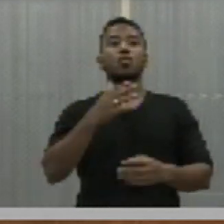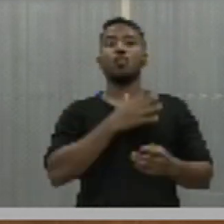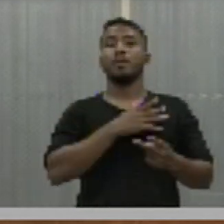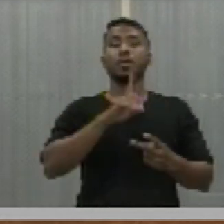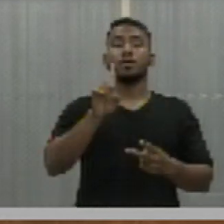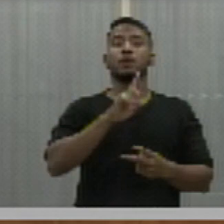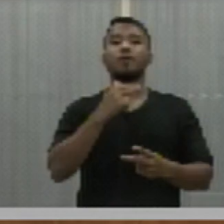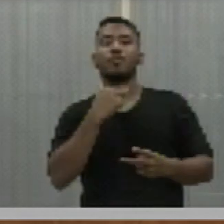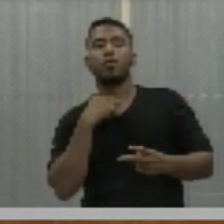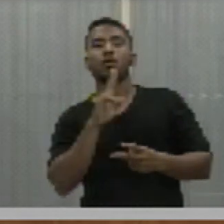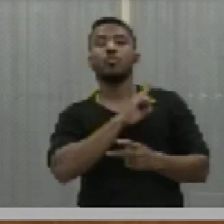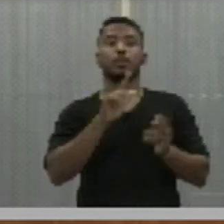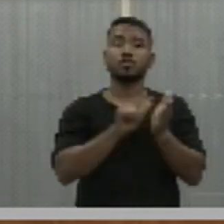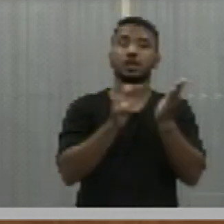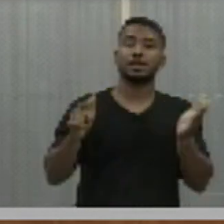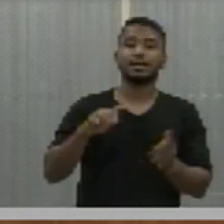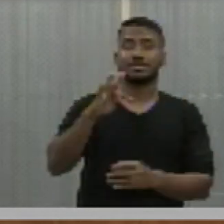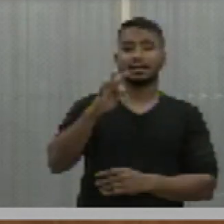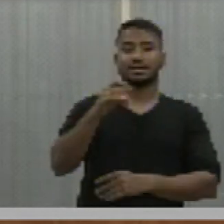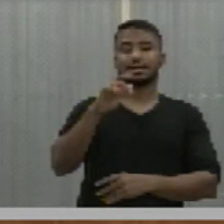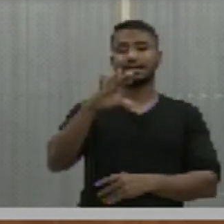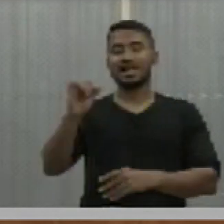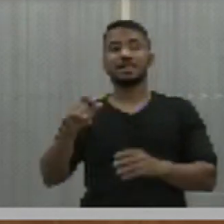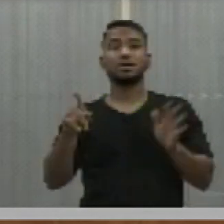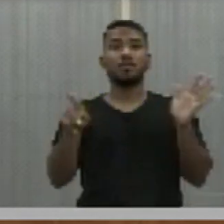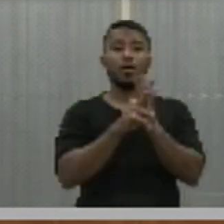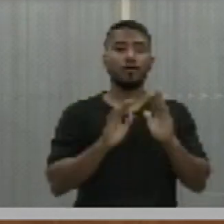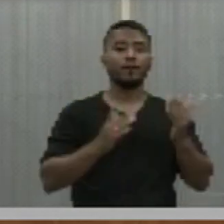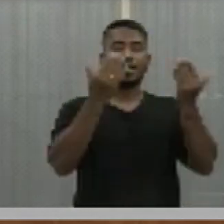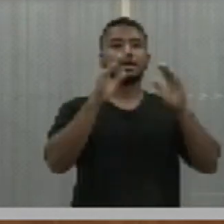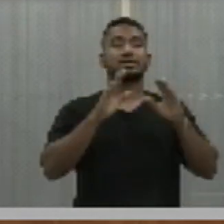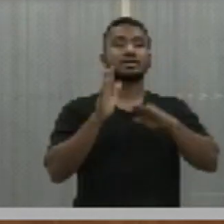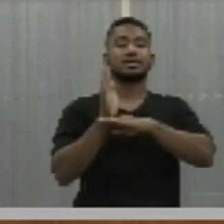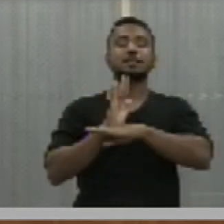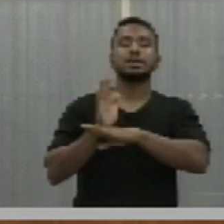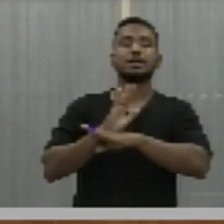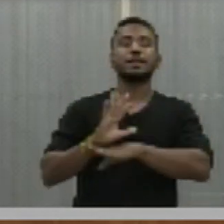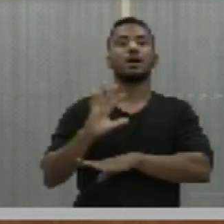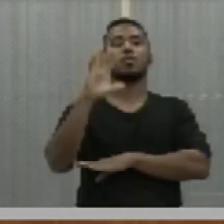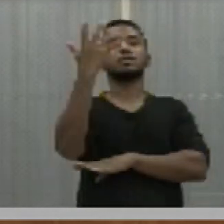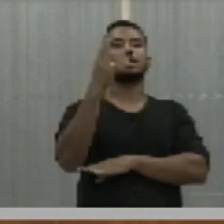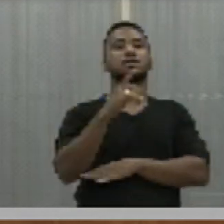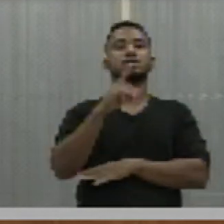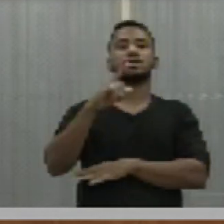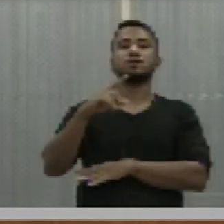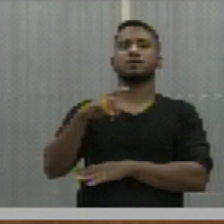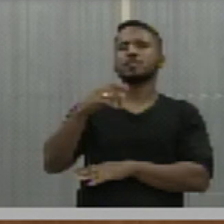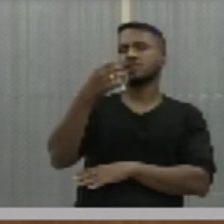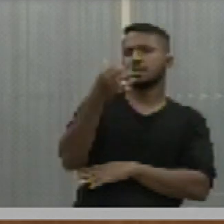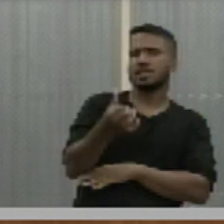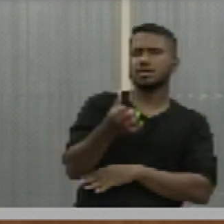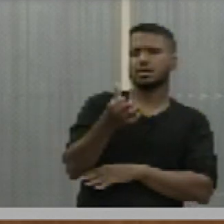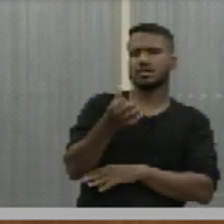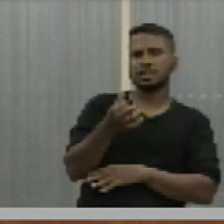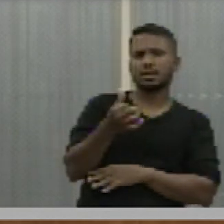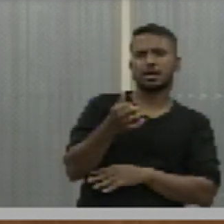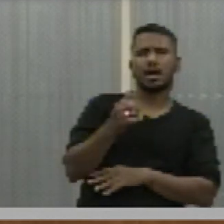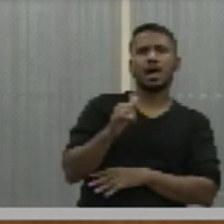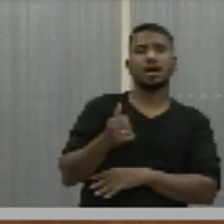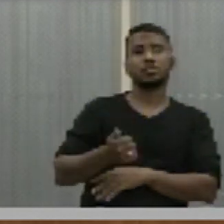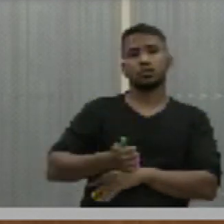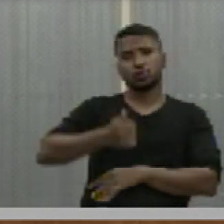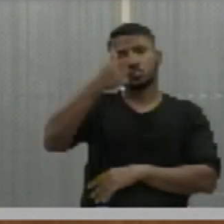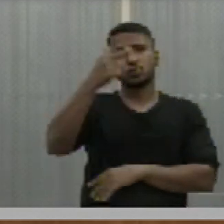jornalista Tássia Araújo, no Festival Internacional de Cinema, que acontecerá no período de 6 a 12 de julho, no de Janeiro.